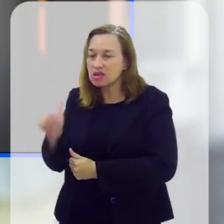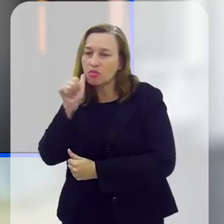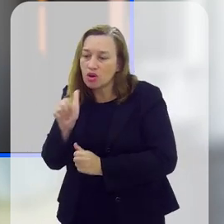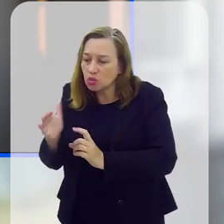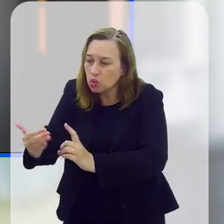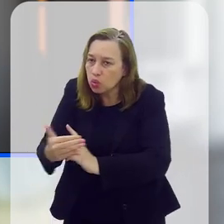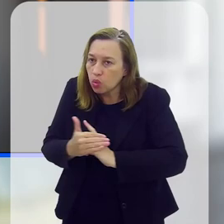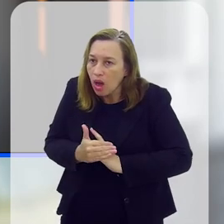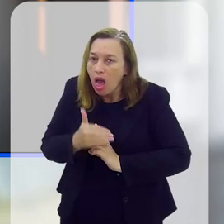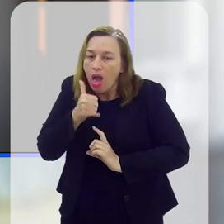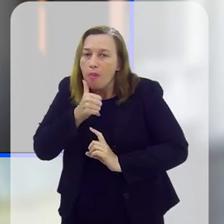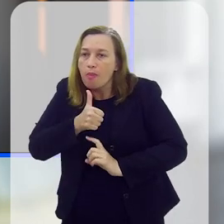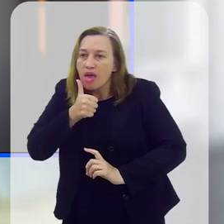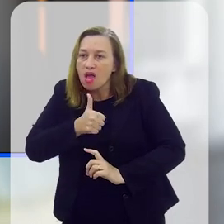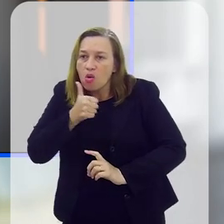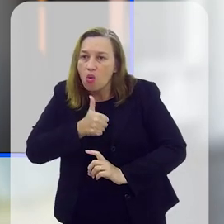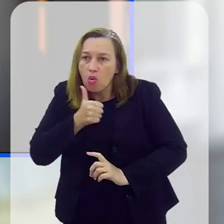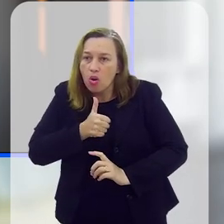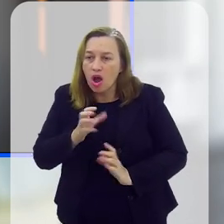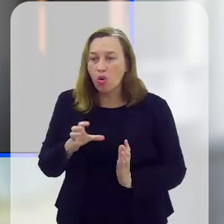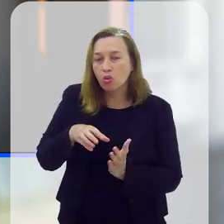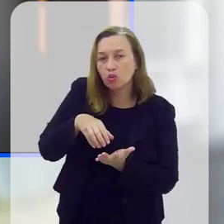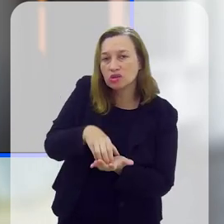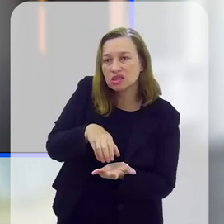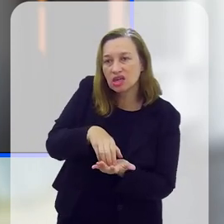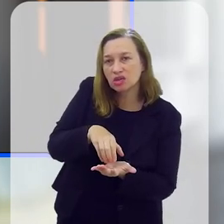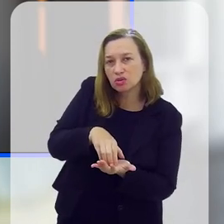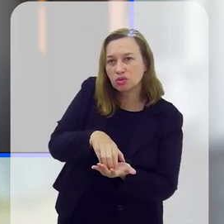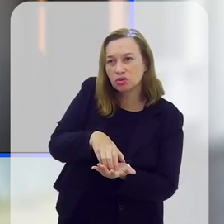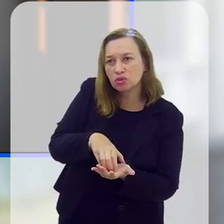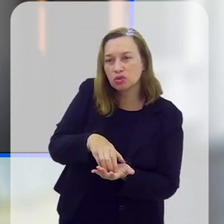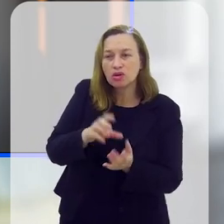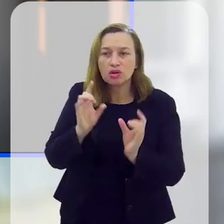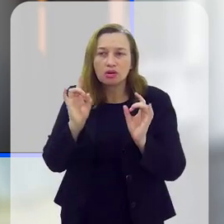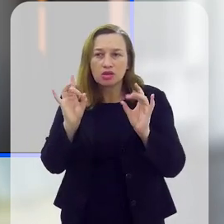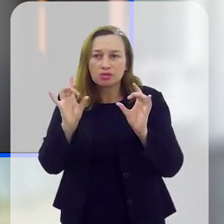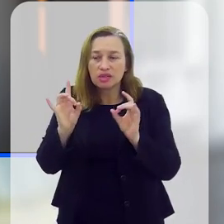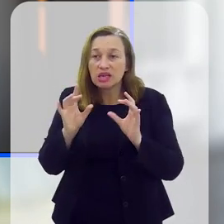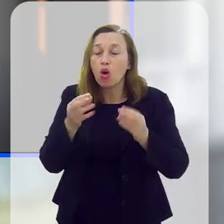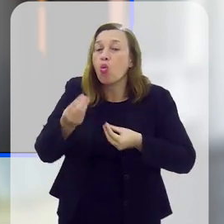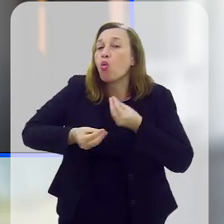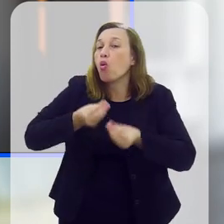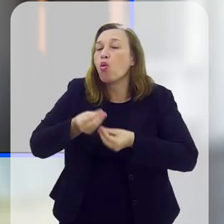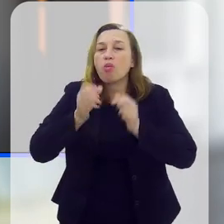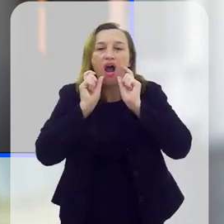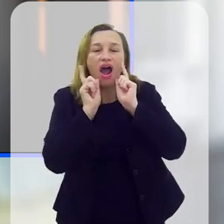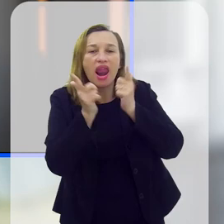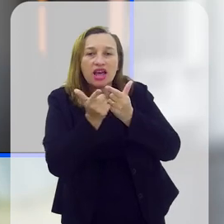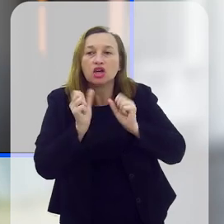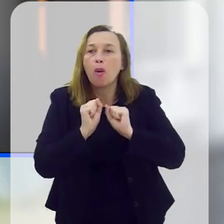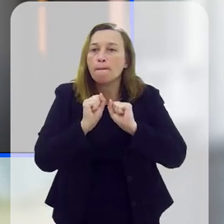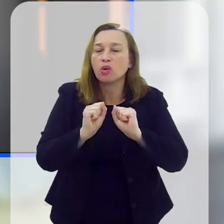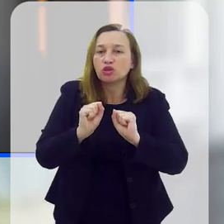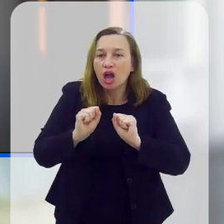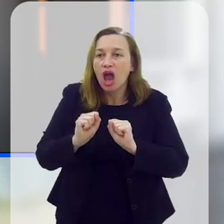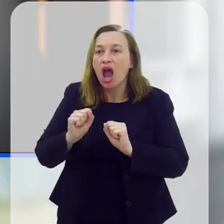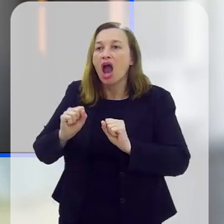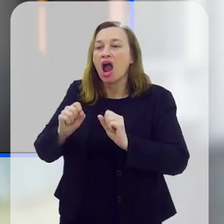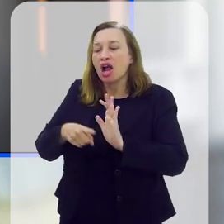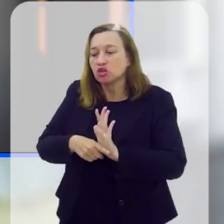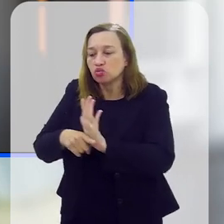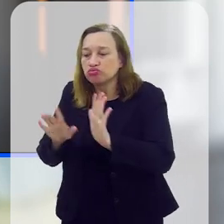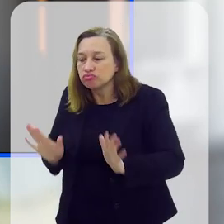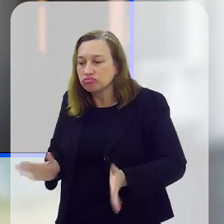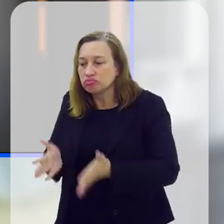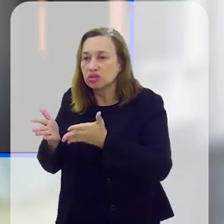né? Uma rede de acolhimento, melhorar a questão dos centros especializados. Como é que a alerje pode ajudar